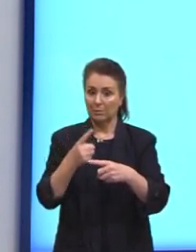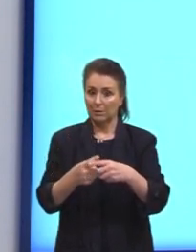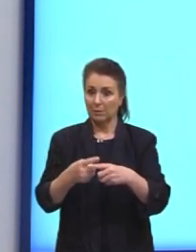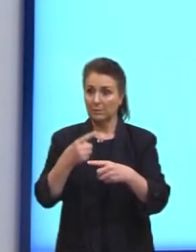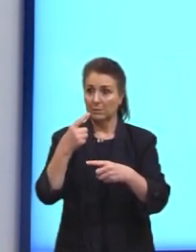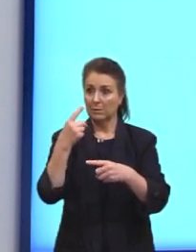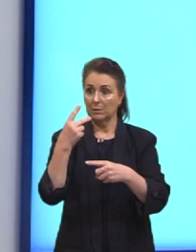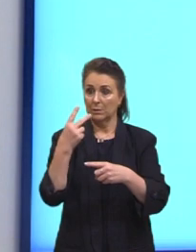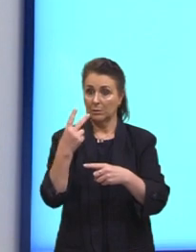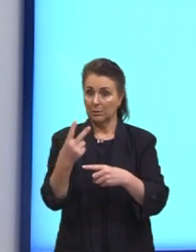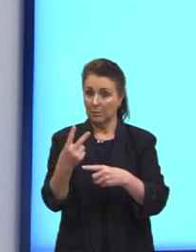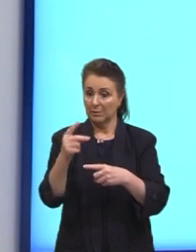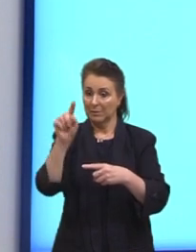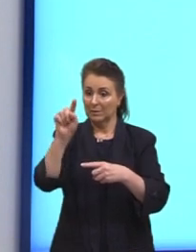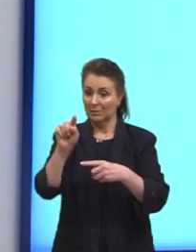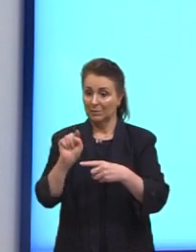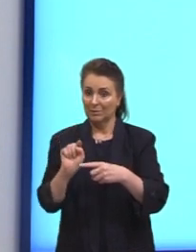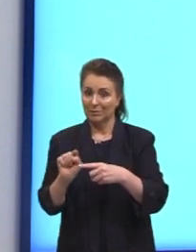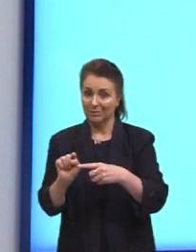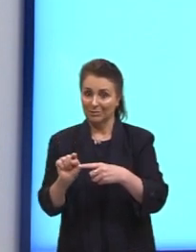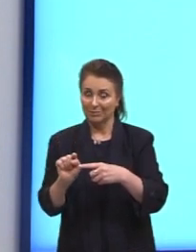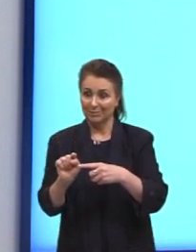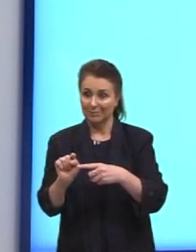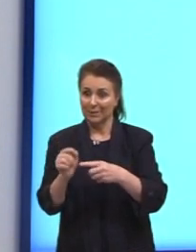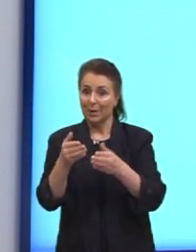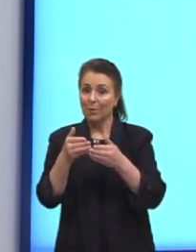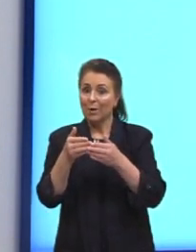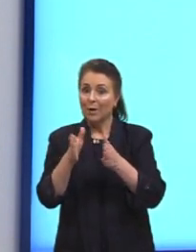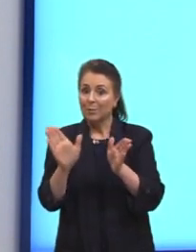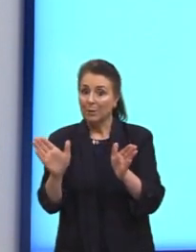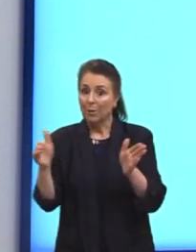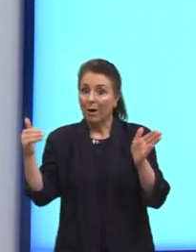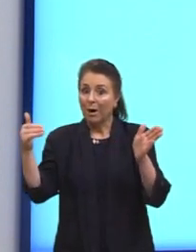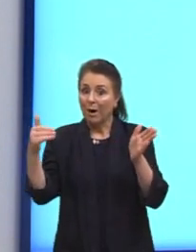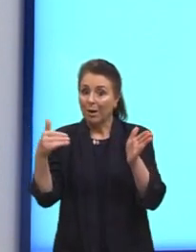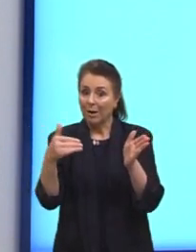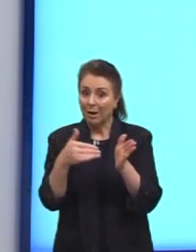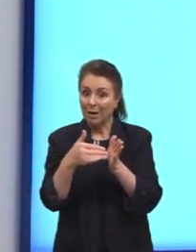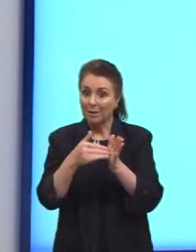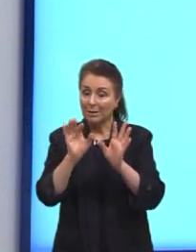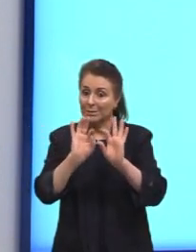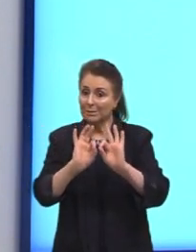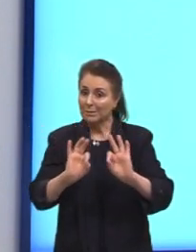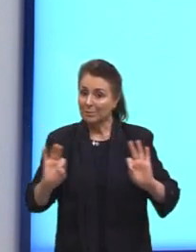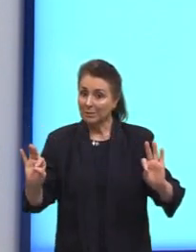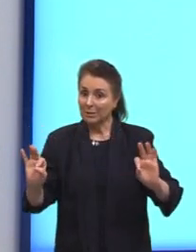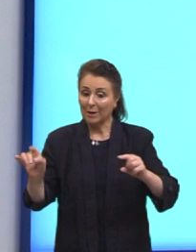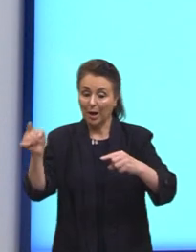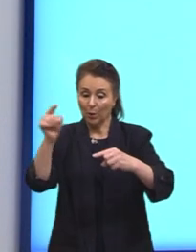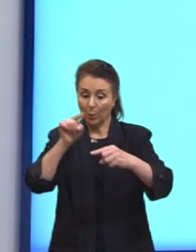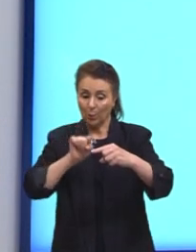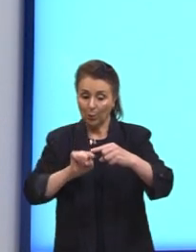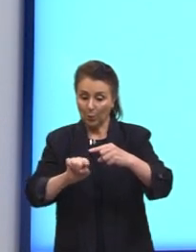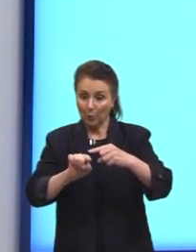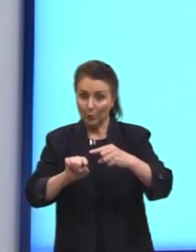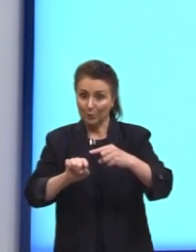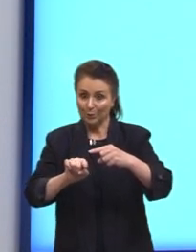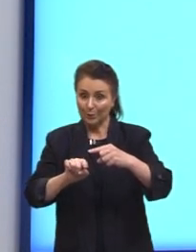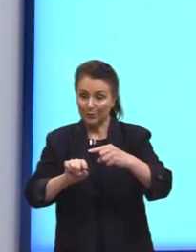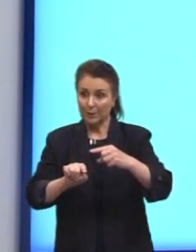vezes o fatorial de dois. Eu abri ele até conseguir simplificar com o denominador. E aí,